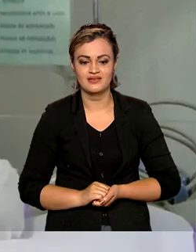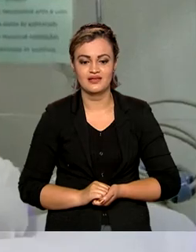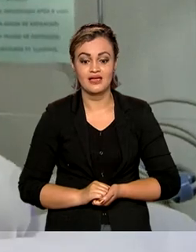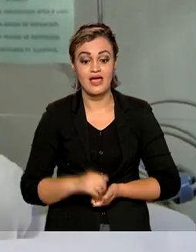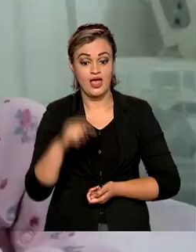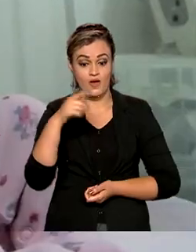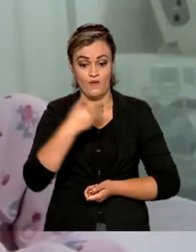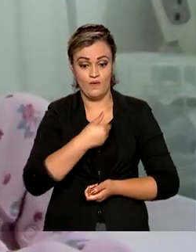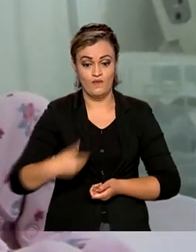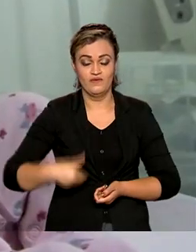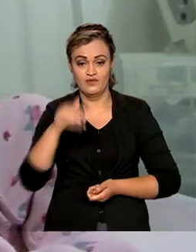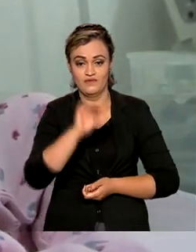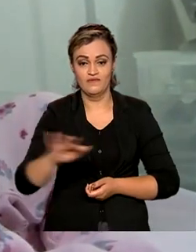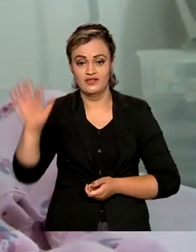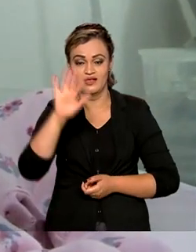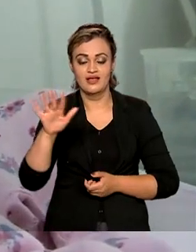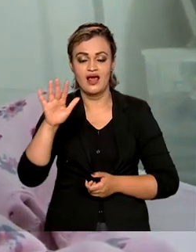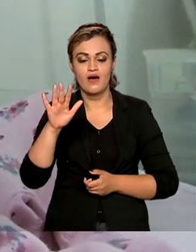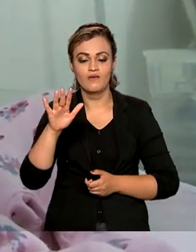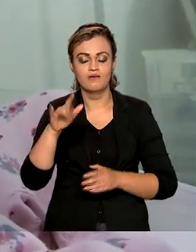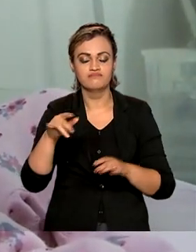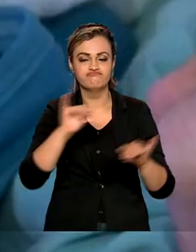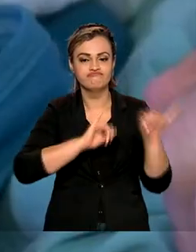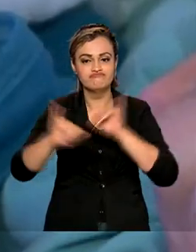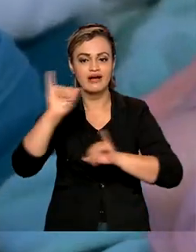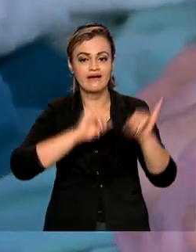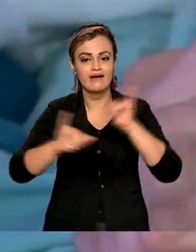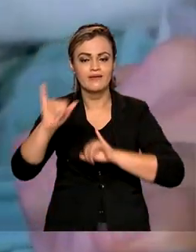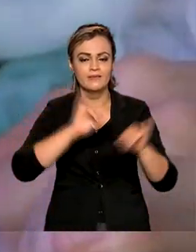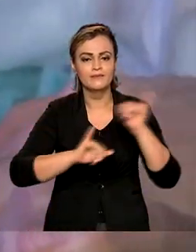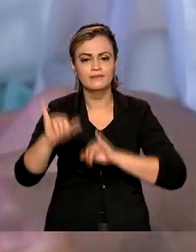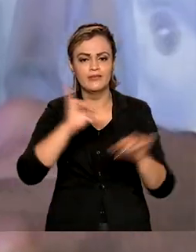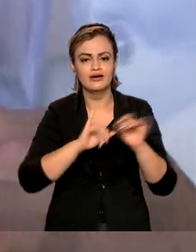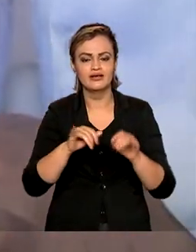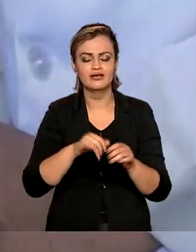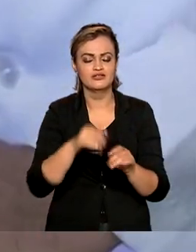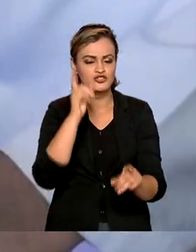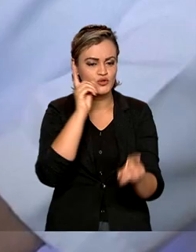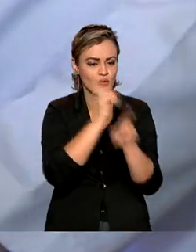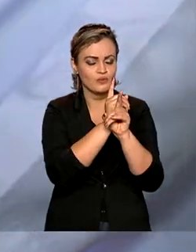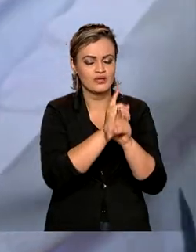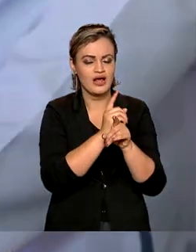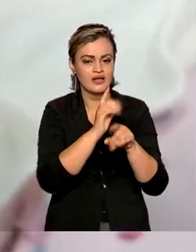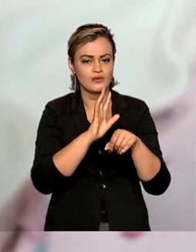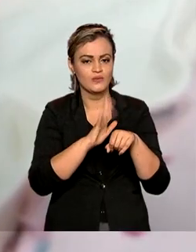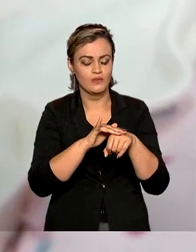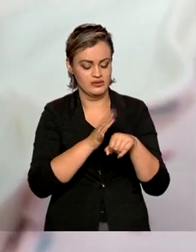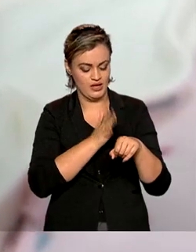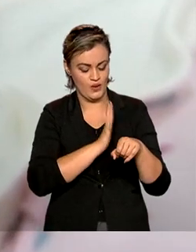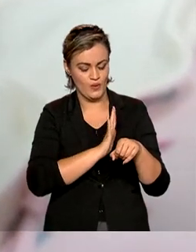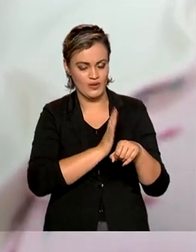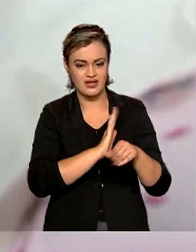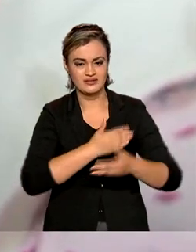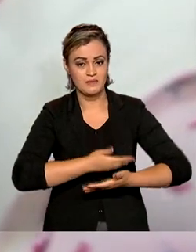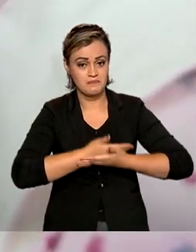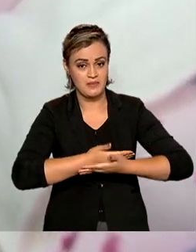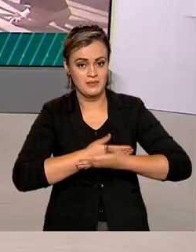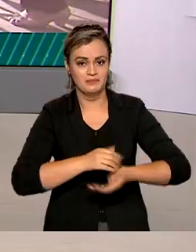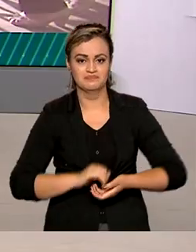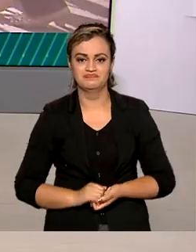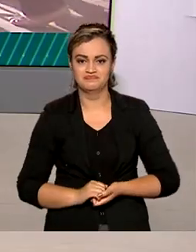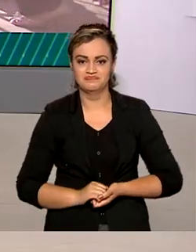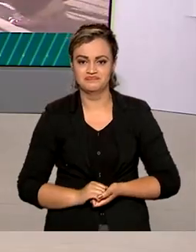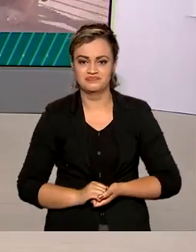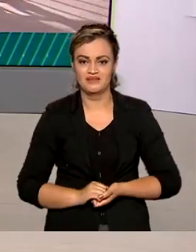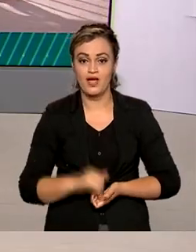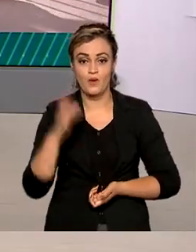ainda, o governo federal lança uma campanha para alertar sobre a importância do diagnóstico precoce da cardiopatia congênita em bebês.